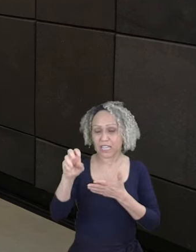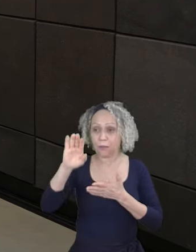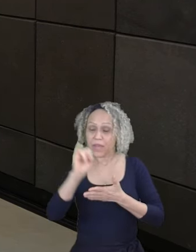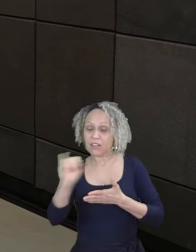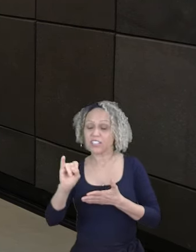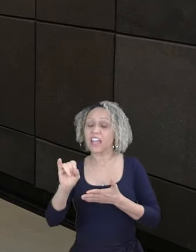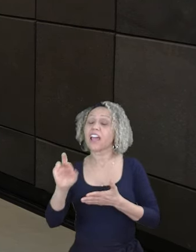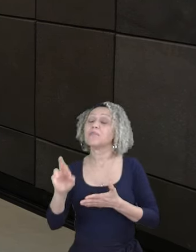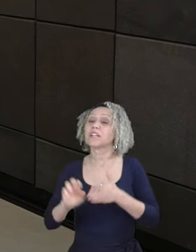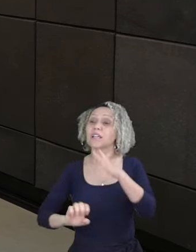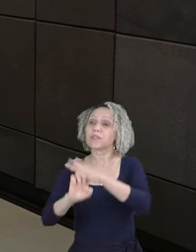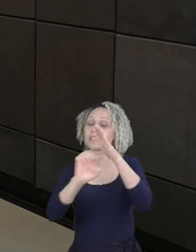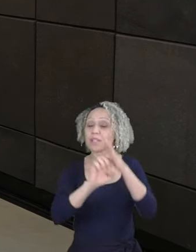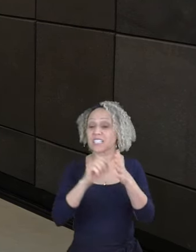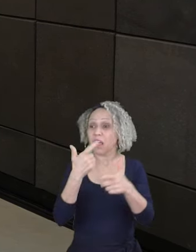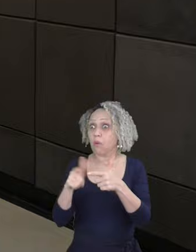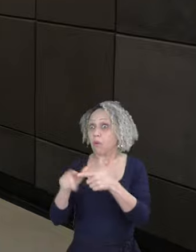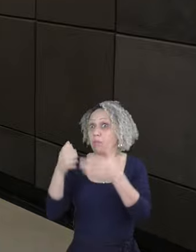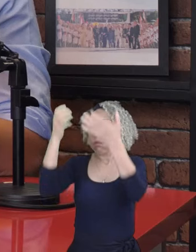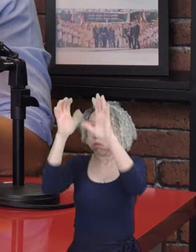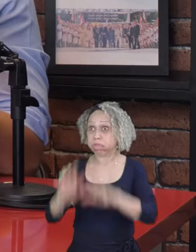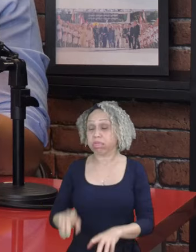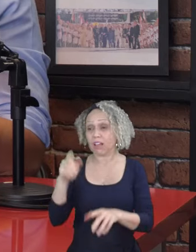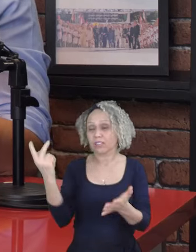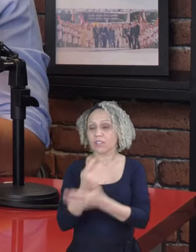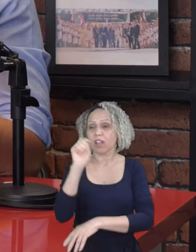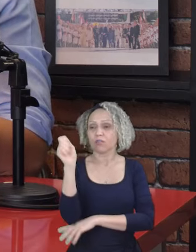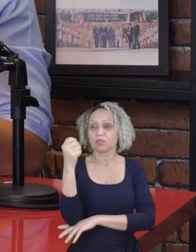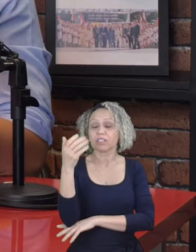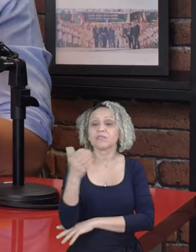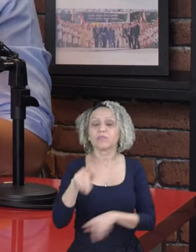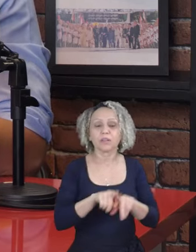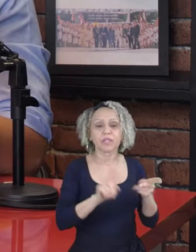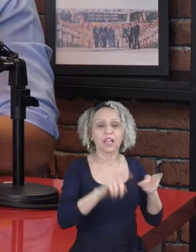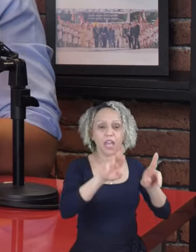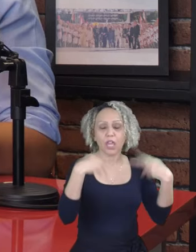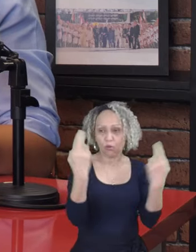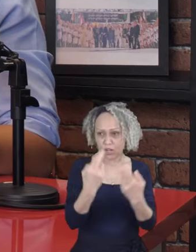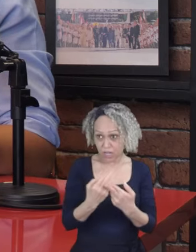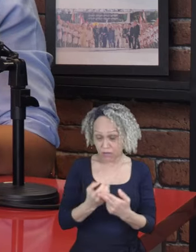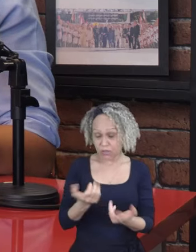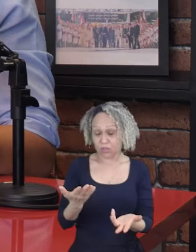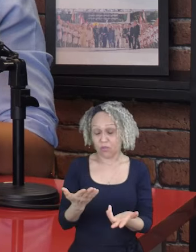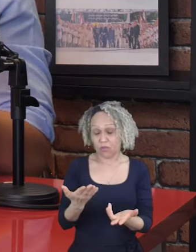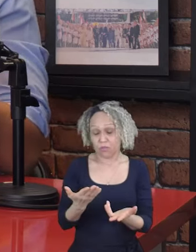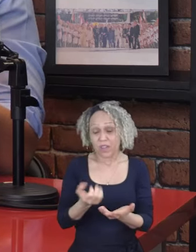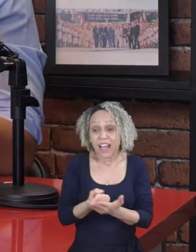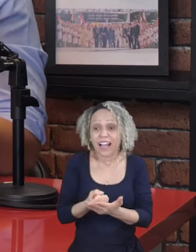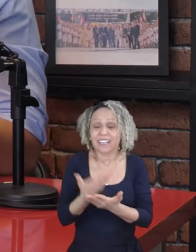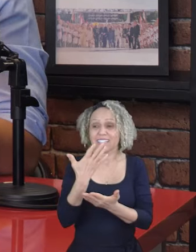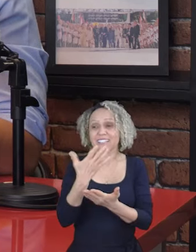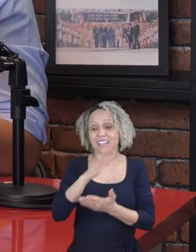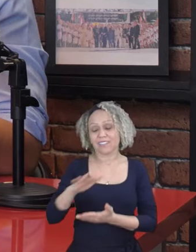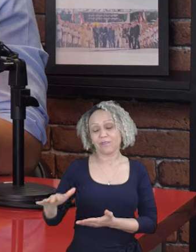federal para empresas afetadas pelas enchentes no Rio Grande do Sul, a reunião sobre o compromisso nacional criança alfabetizada, o